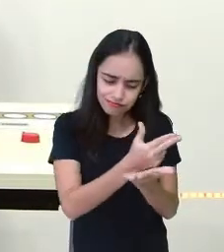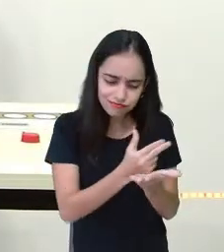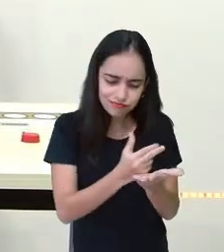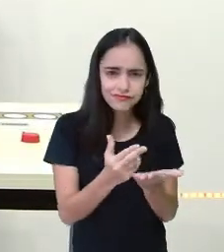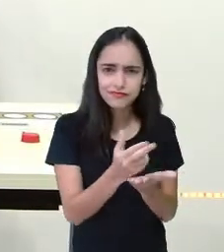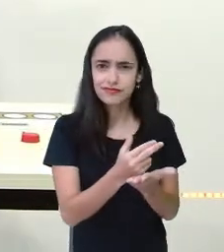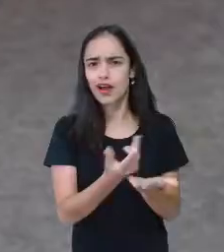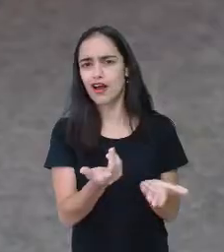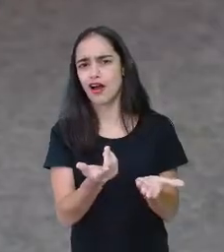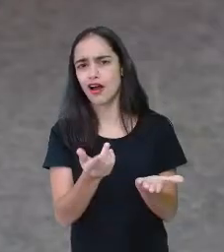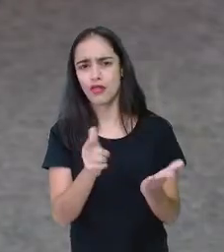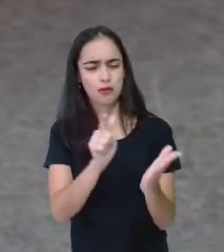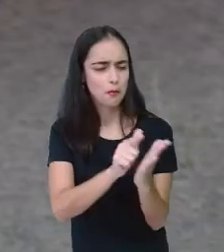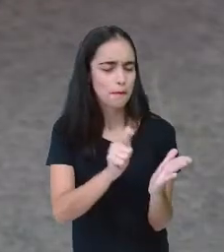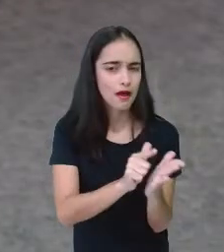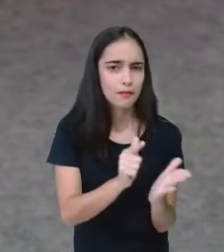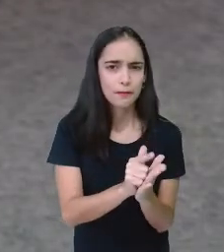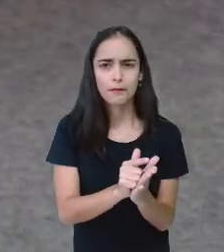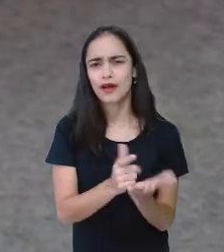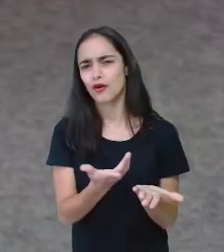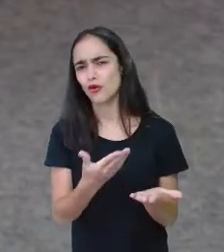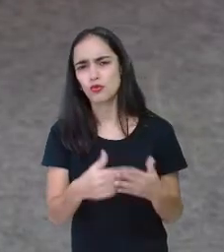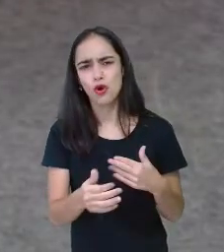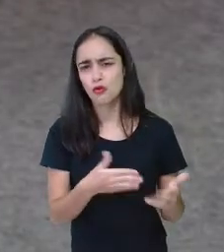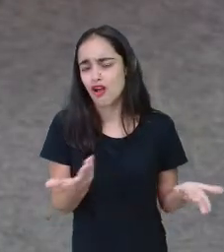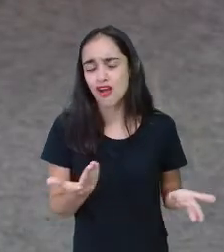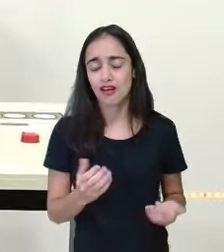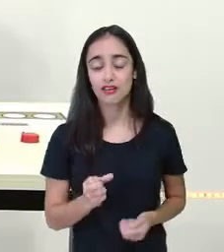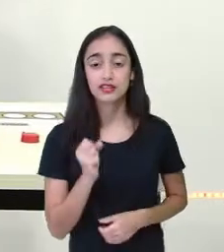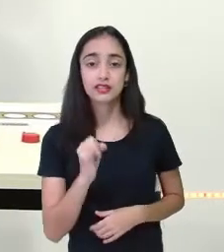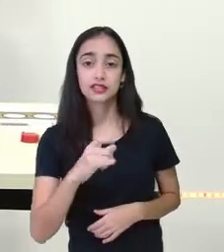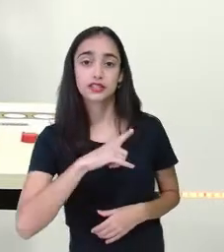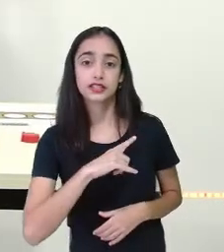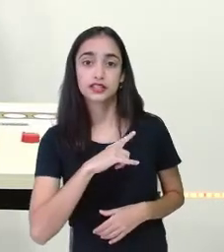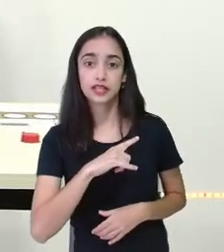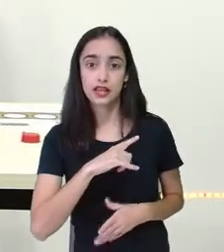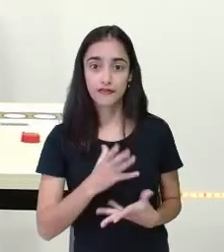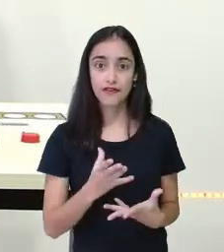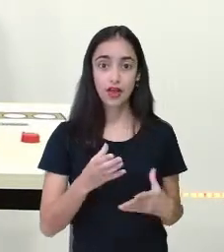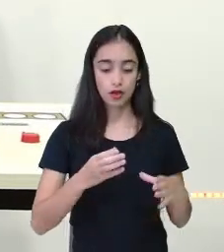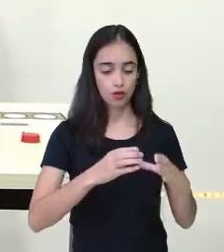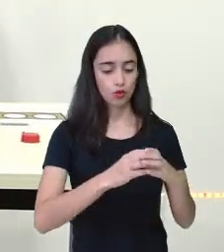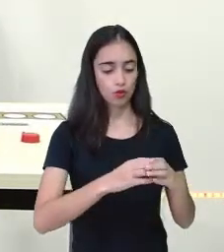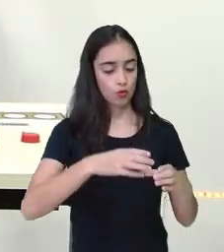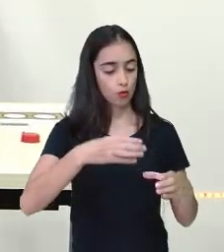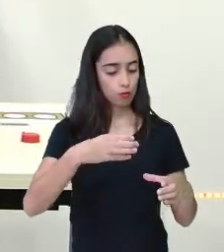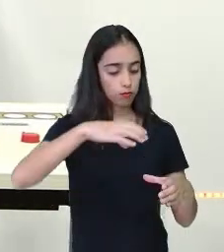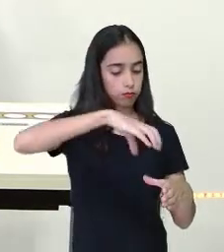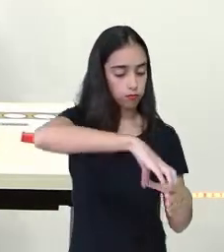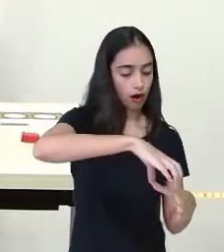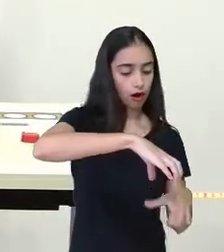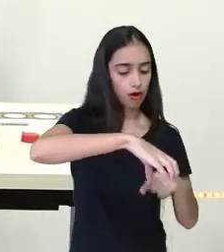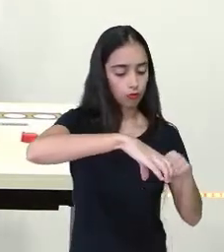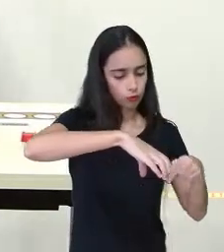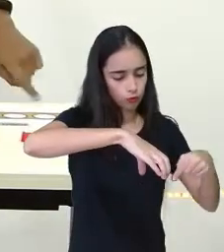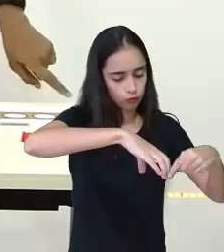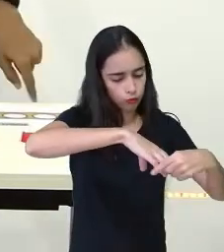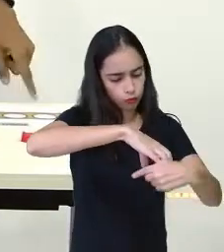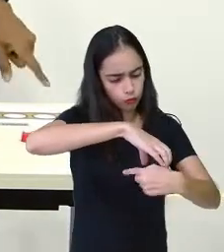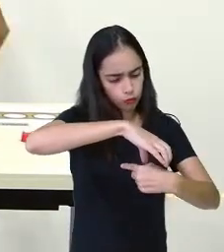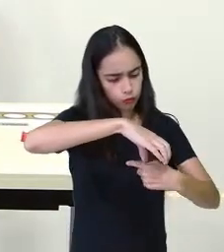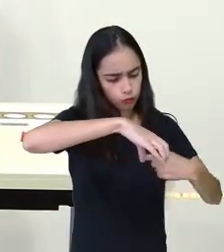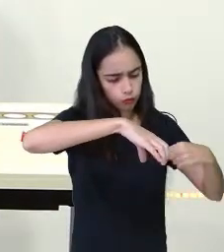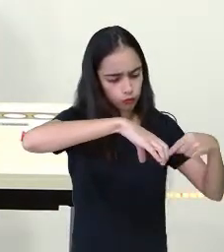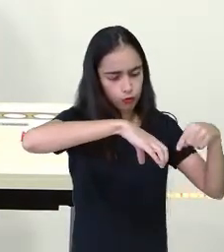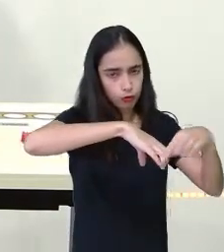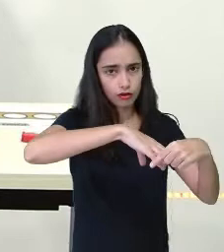caderno, tá certo? Se você tiver uma tampa de caixa, de papelão, você também pode fazer. Só é